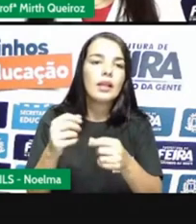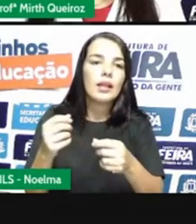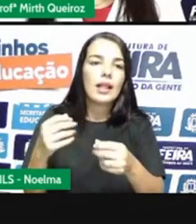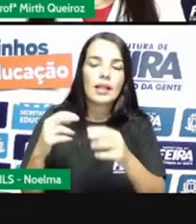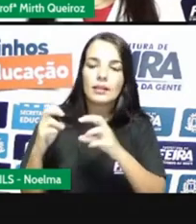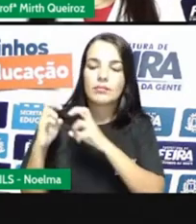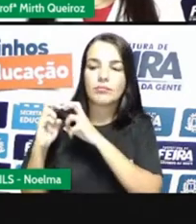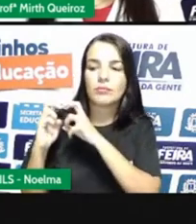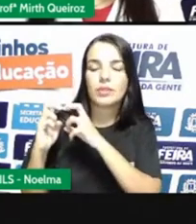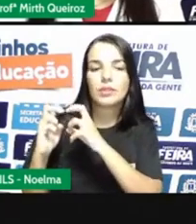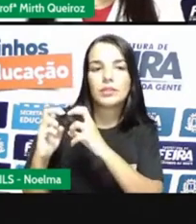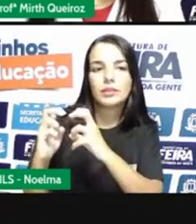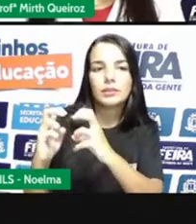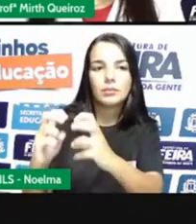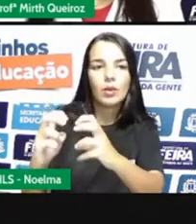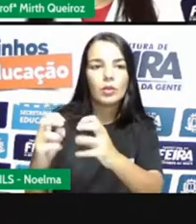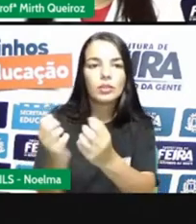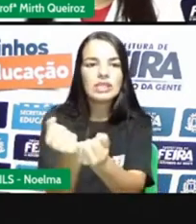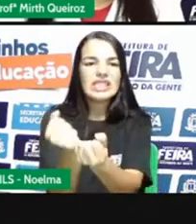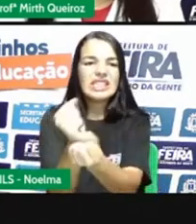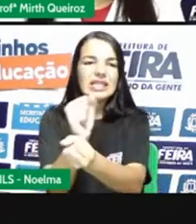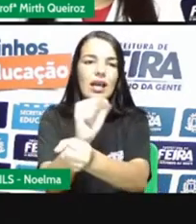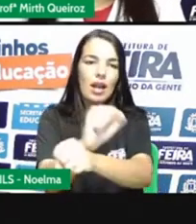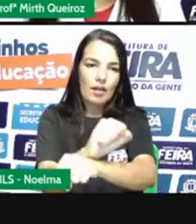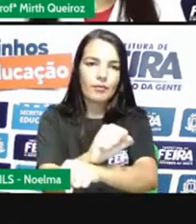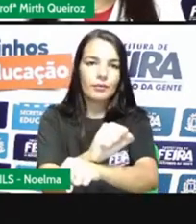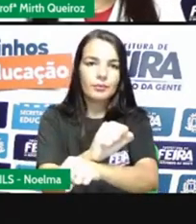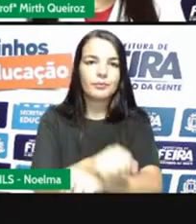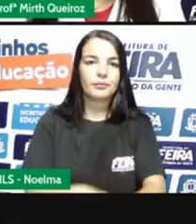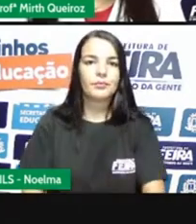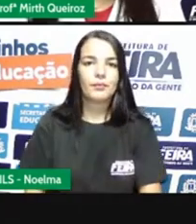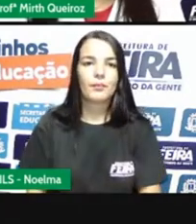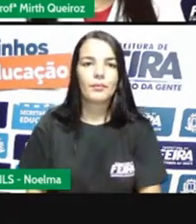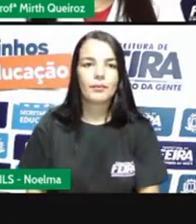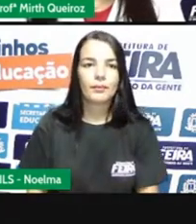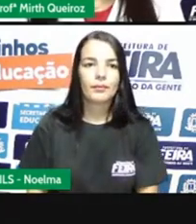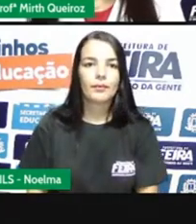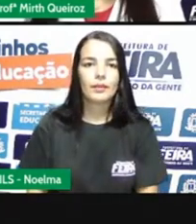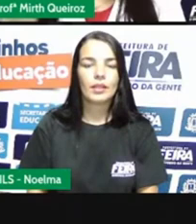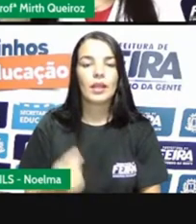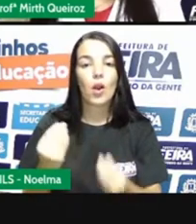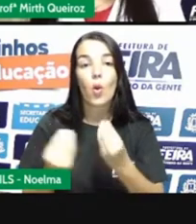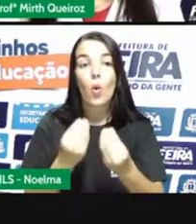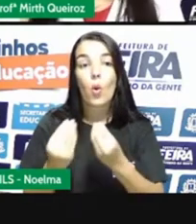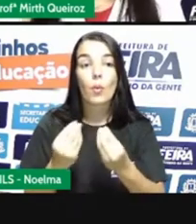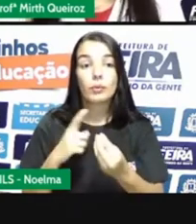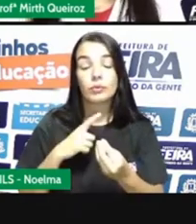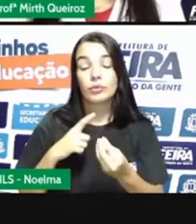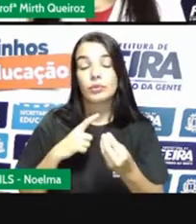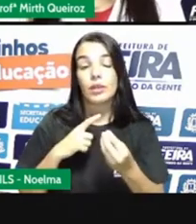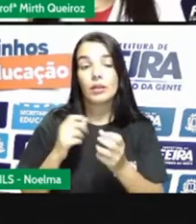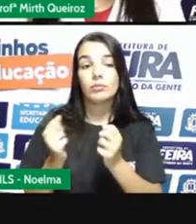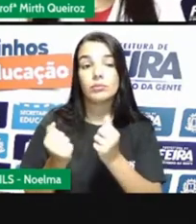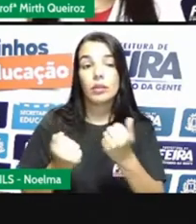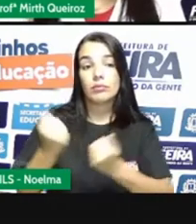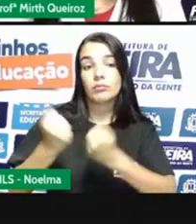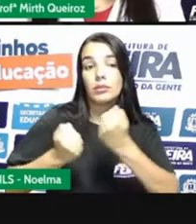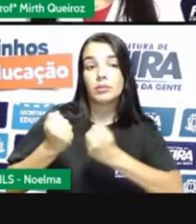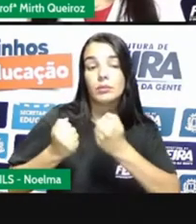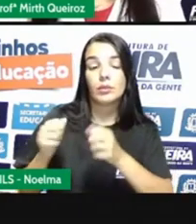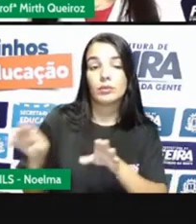eles abasteciam as cidades. Eram os meios de transporte utilizados, né?